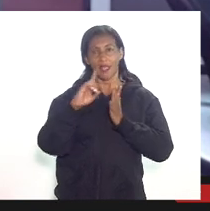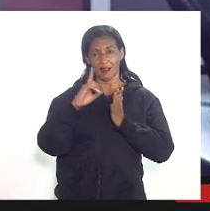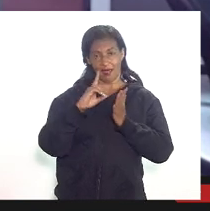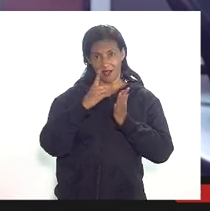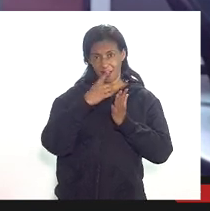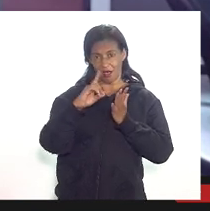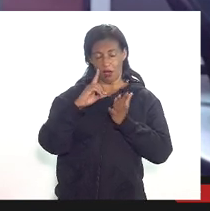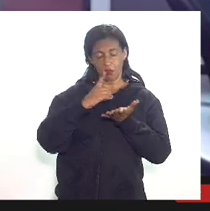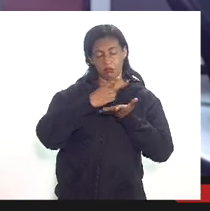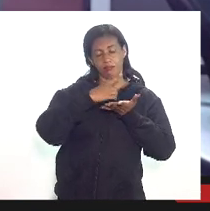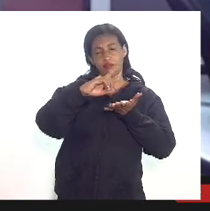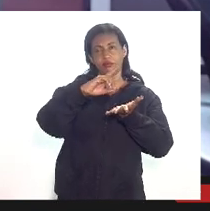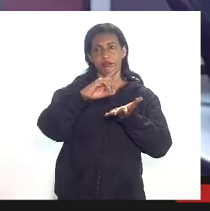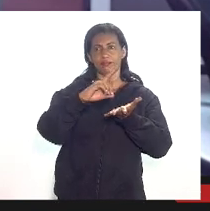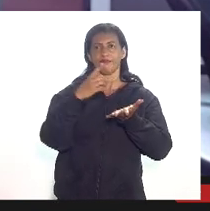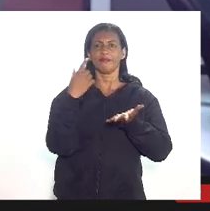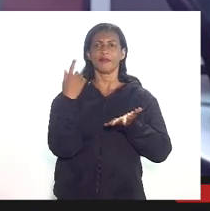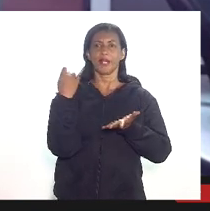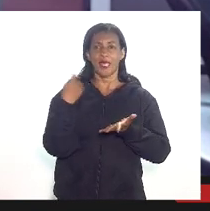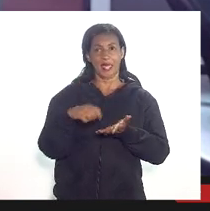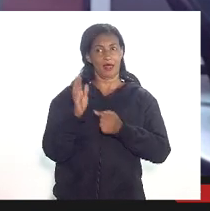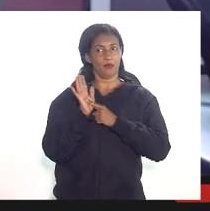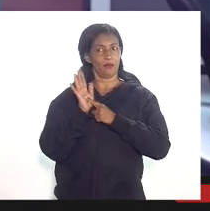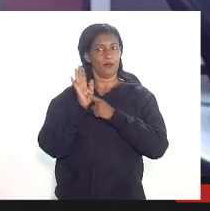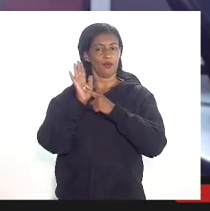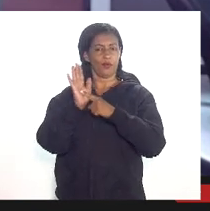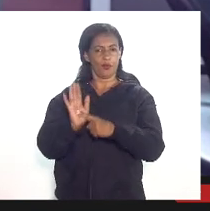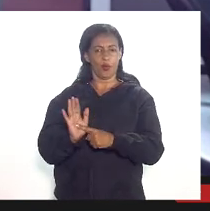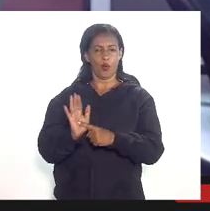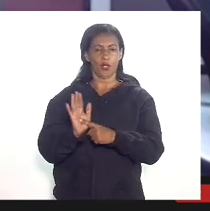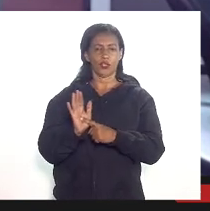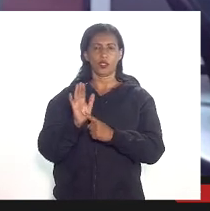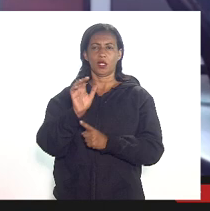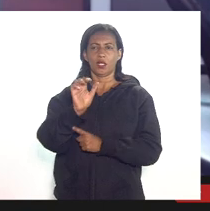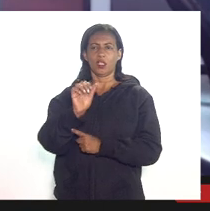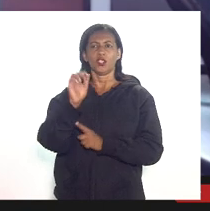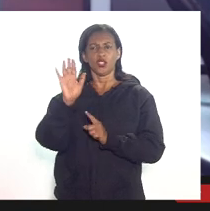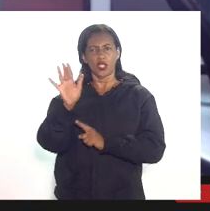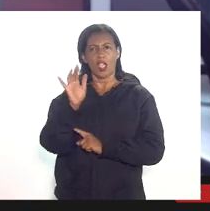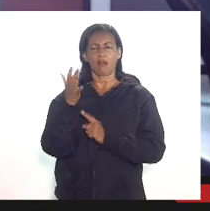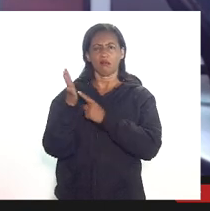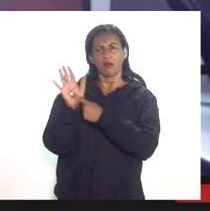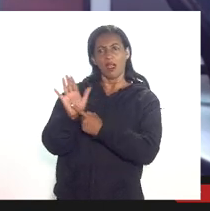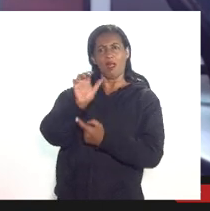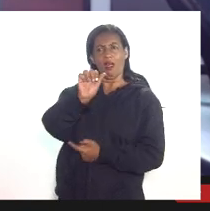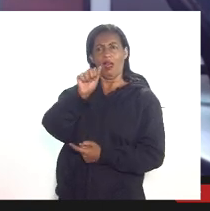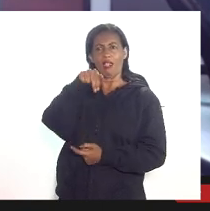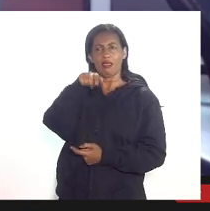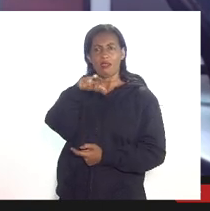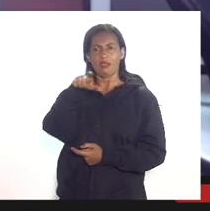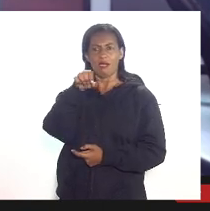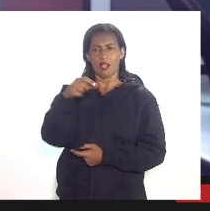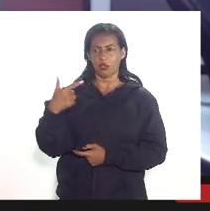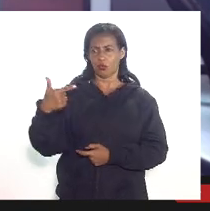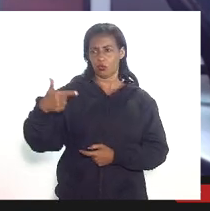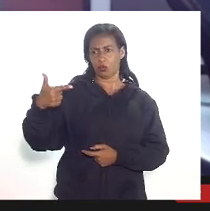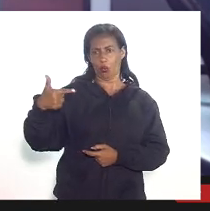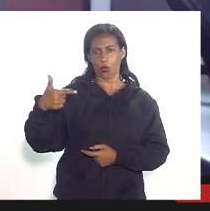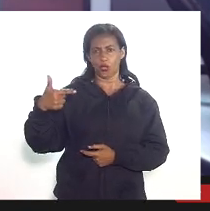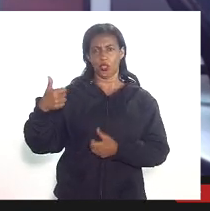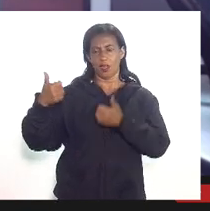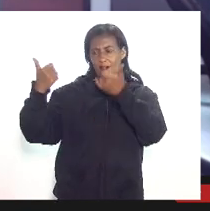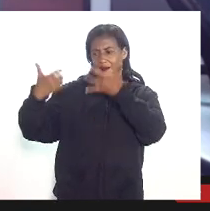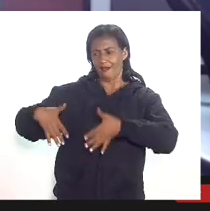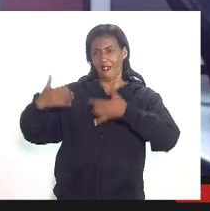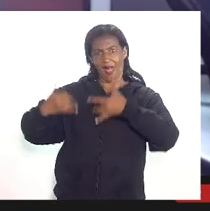ANP ela prevê e eu trouxe aqui o exemplo do anexo 2 que trata do desenvolvimento gastos declarados